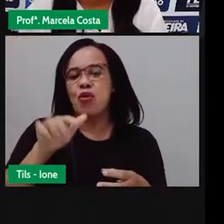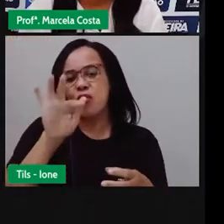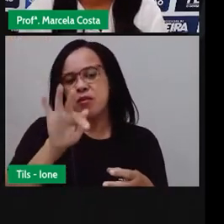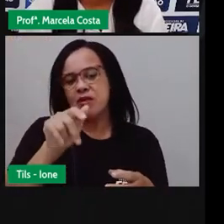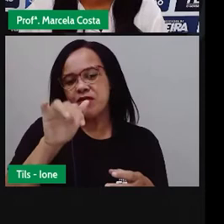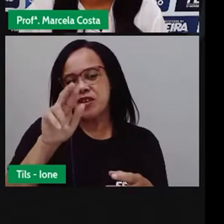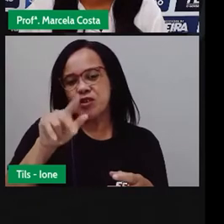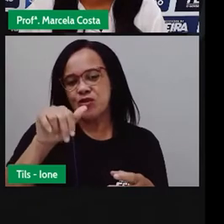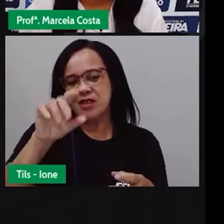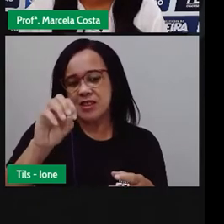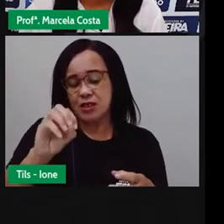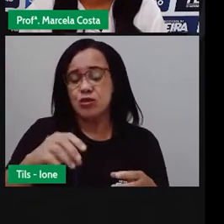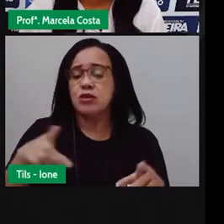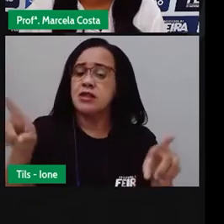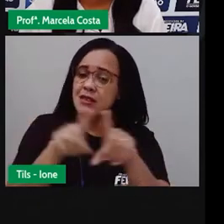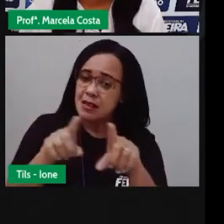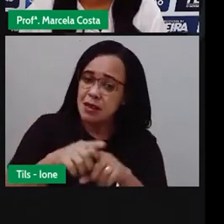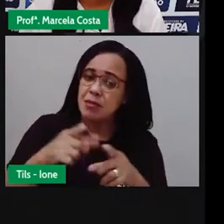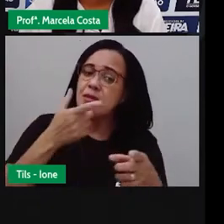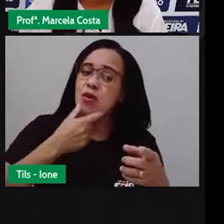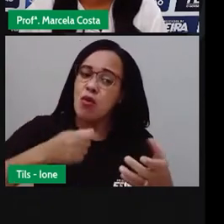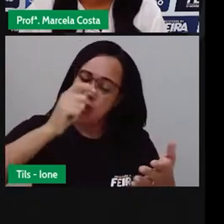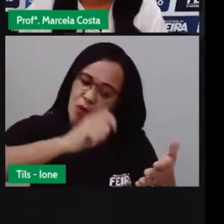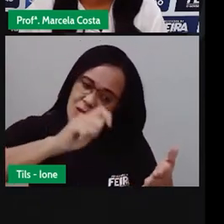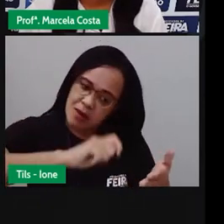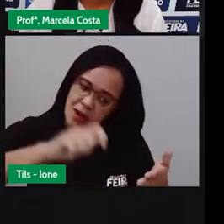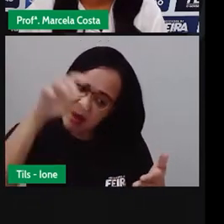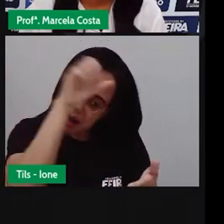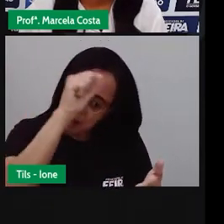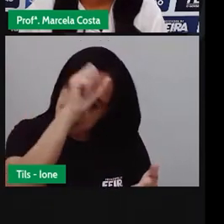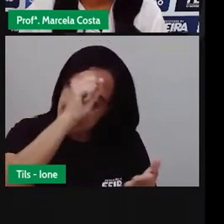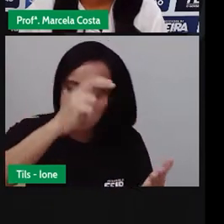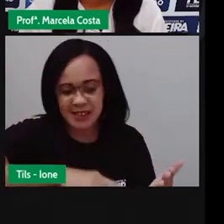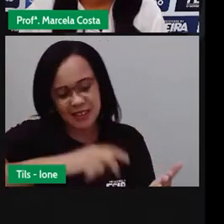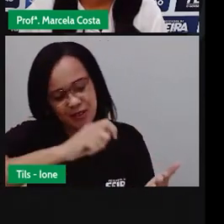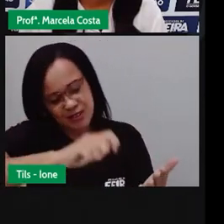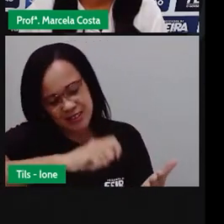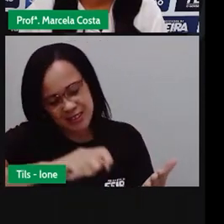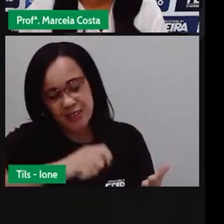escrever. Tudo isso faz bater um coração nordestino.